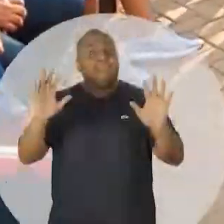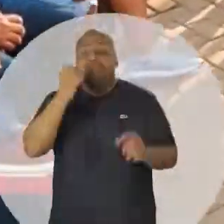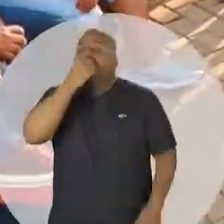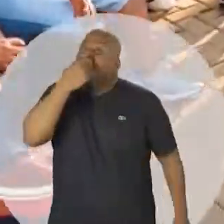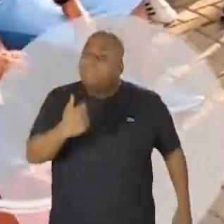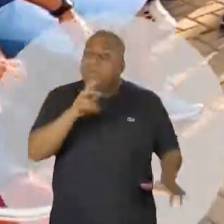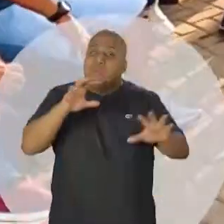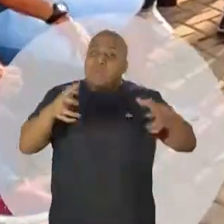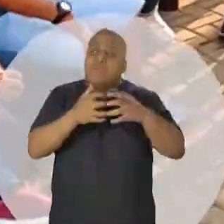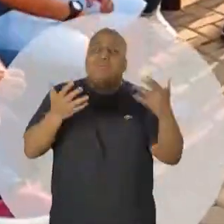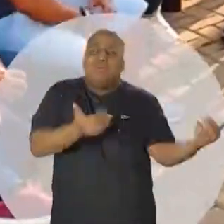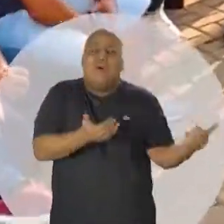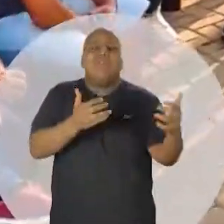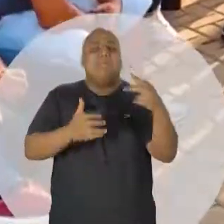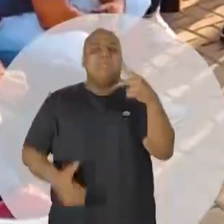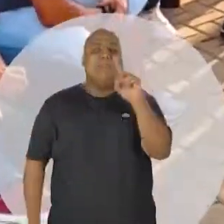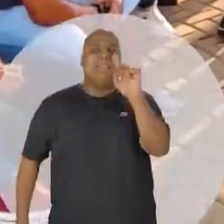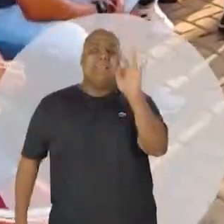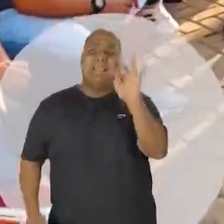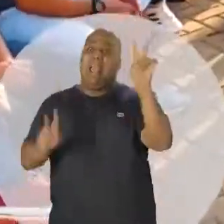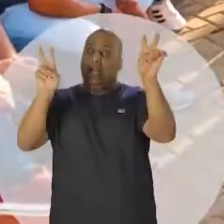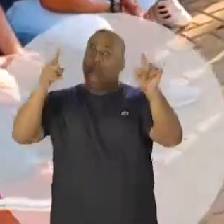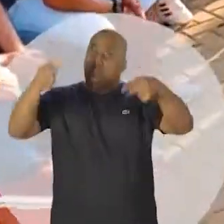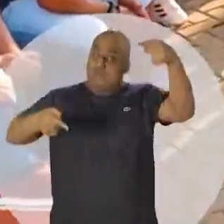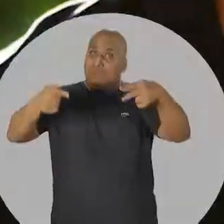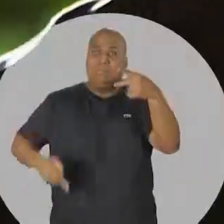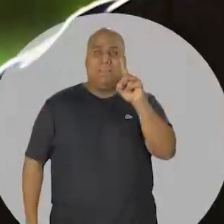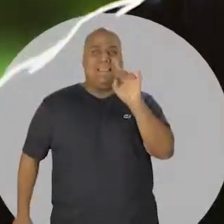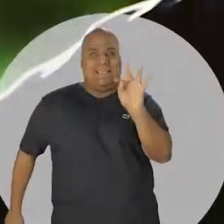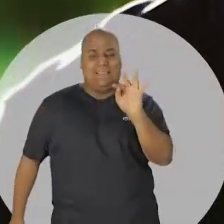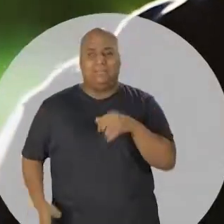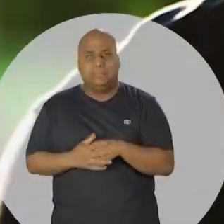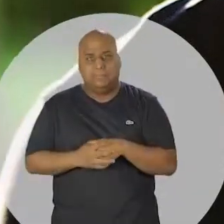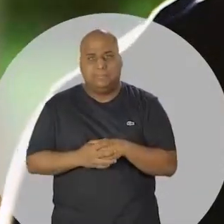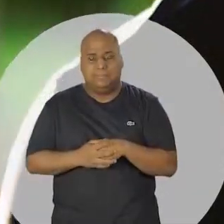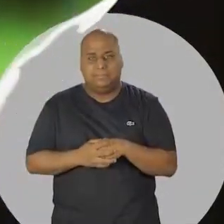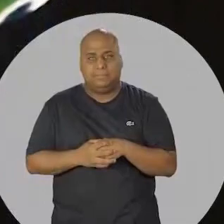Fala galera, salve juventude, aqui o papo é sobre política, aqui é PDT.